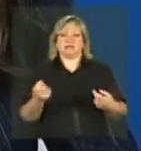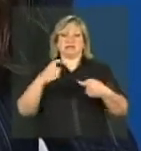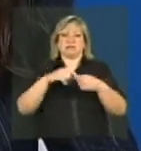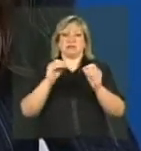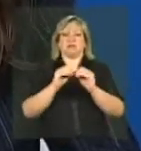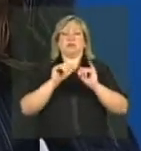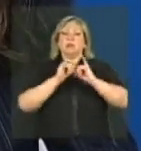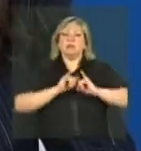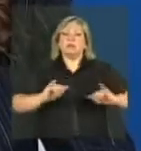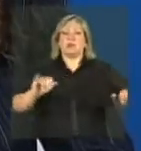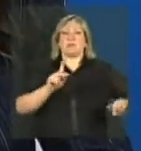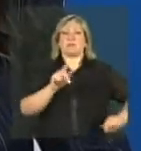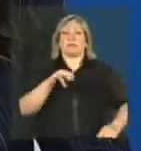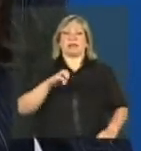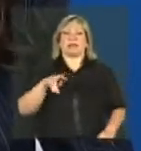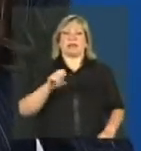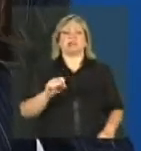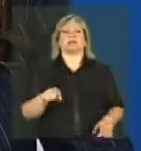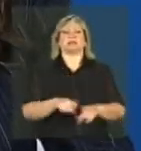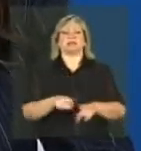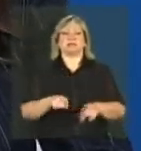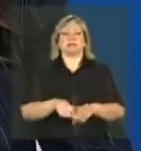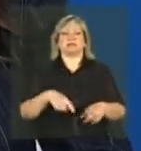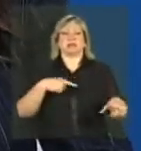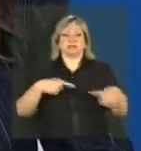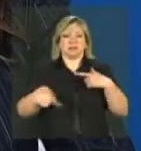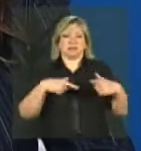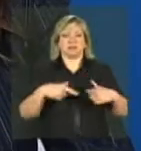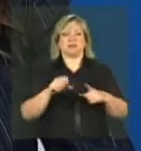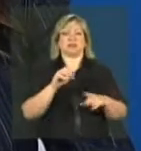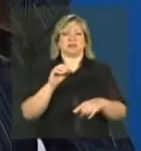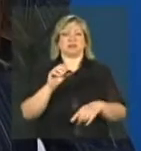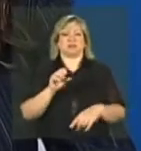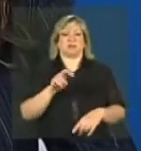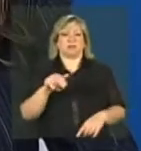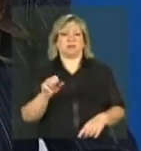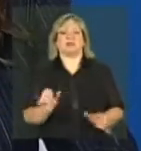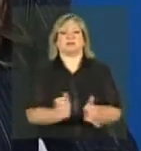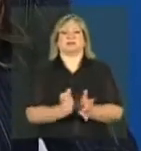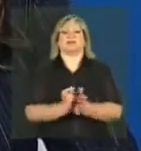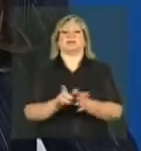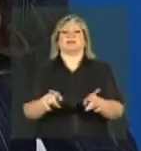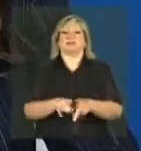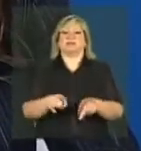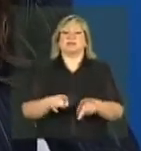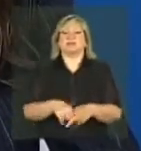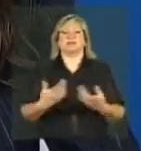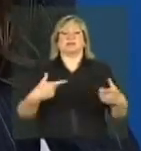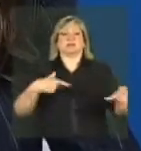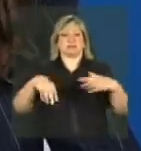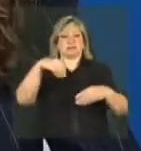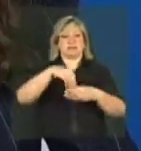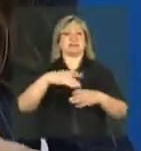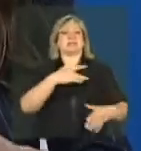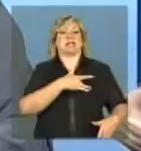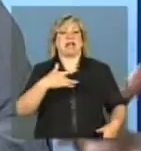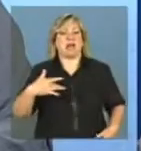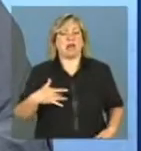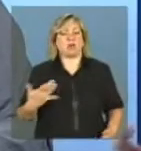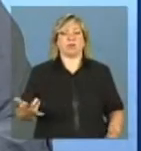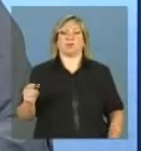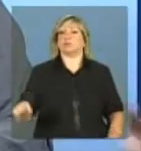painéis, nos serviços, tanto nos serviços sócio-assistenciais, quanto nos serviços de saúde, nos pontos